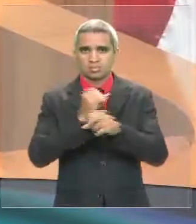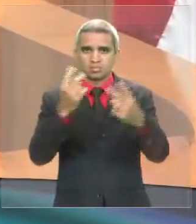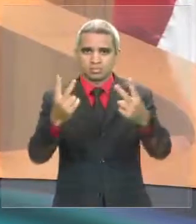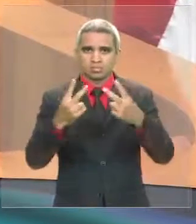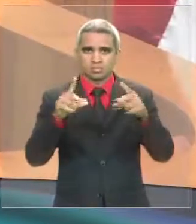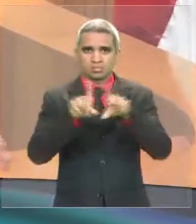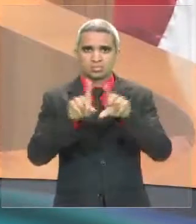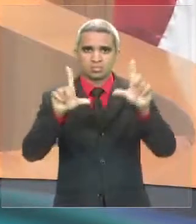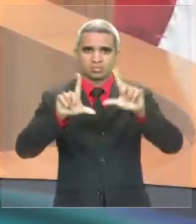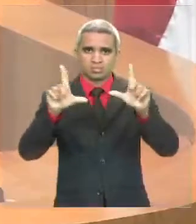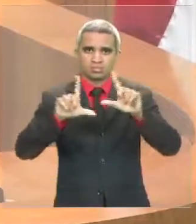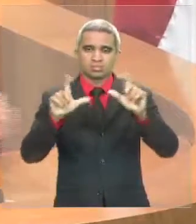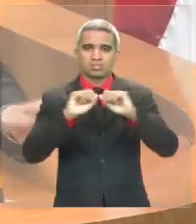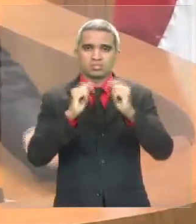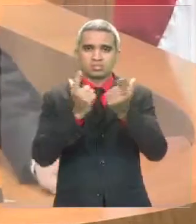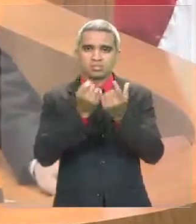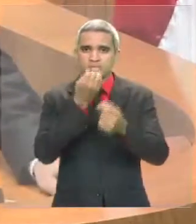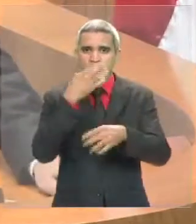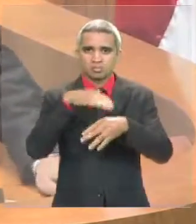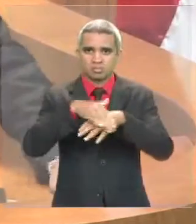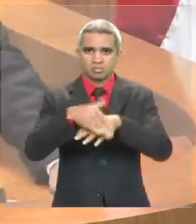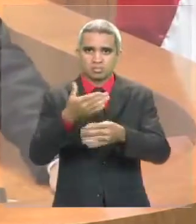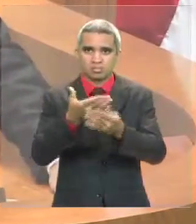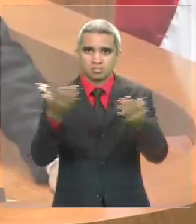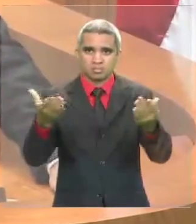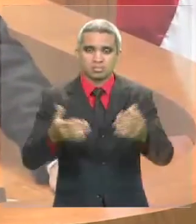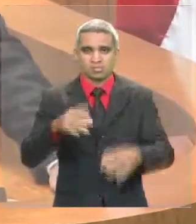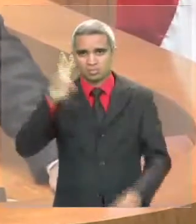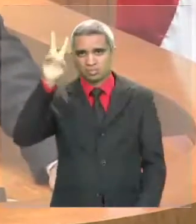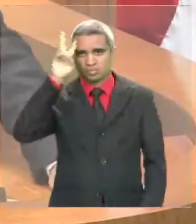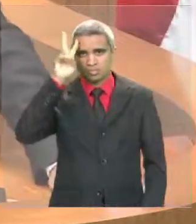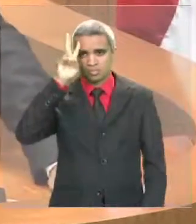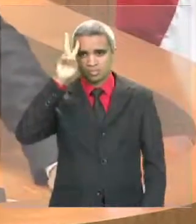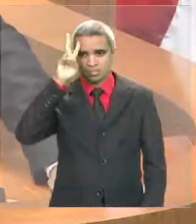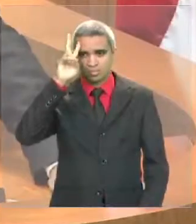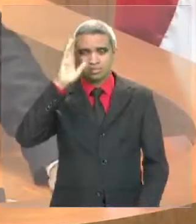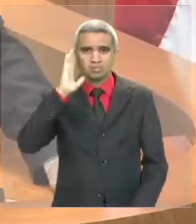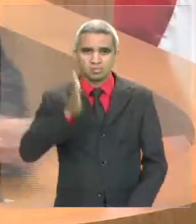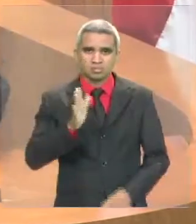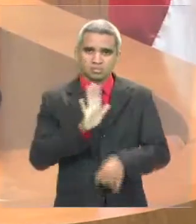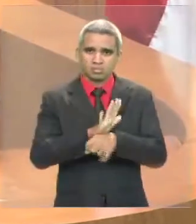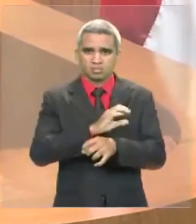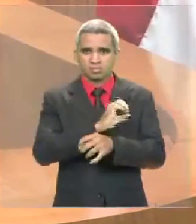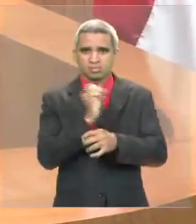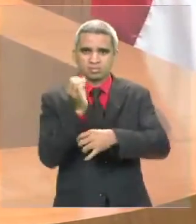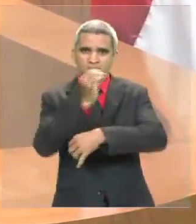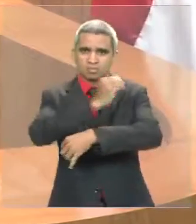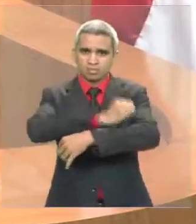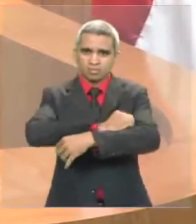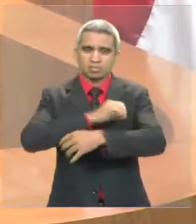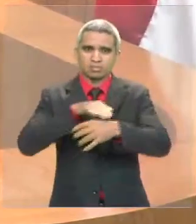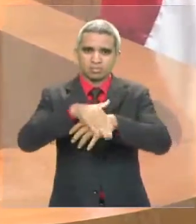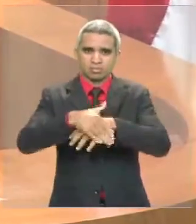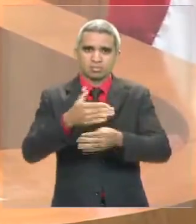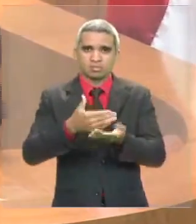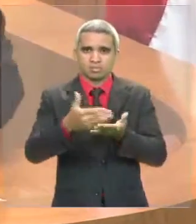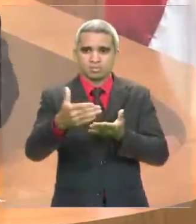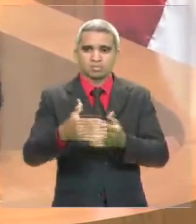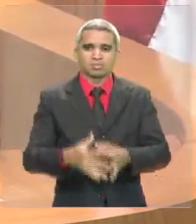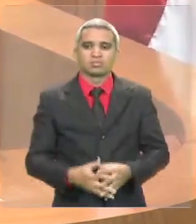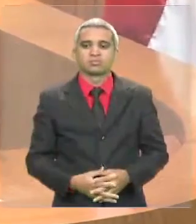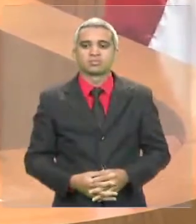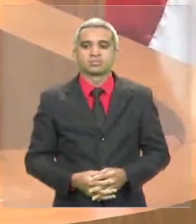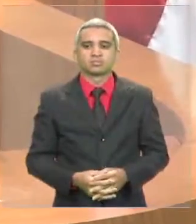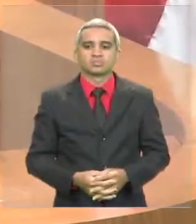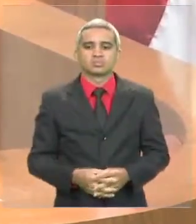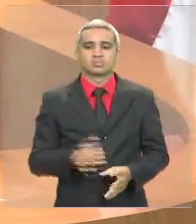Assembleia, o nosso mais cordial, boa noite. Segunda-feira, já envergonha da tarde para a noite, boa noite. Só fazer um registro das